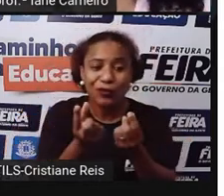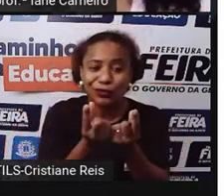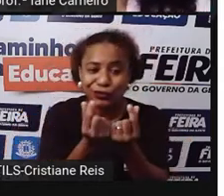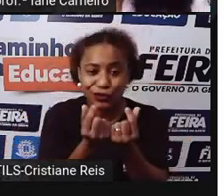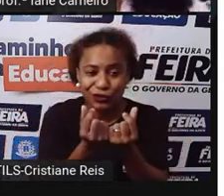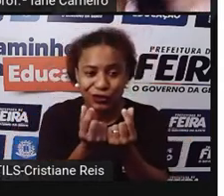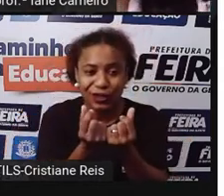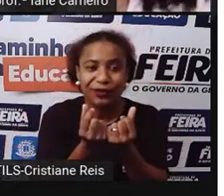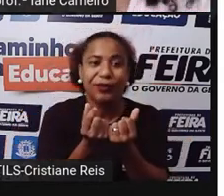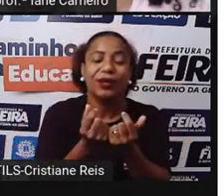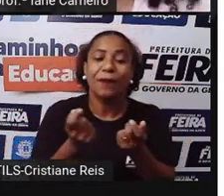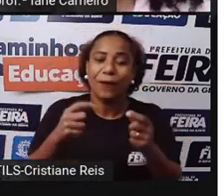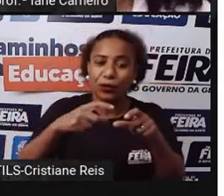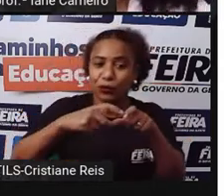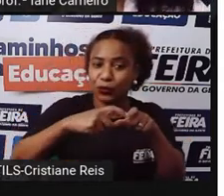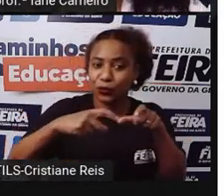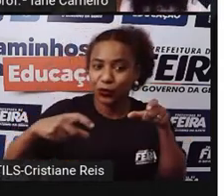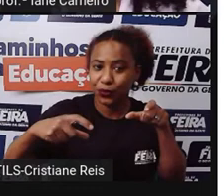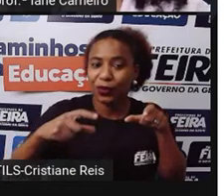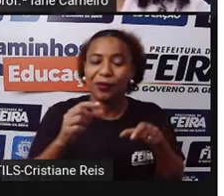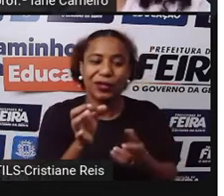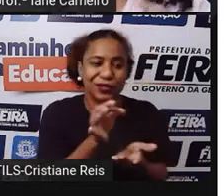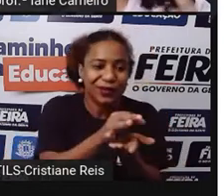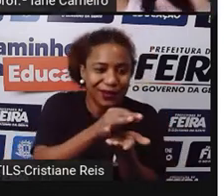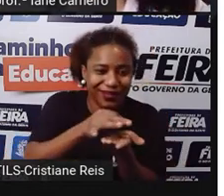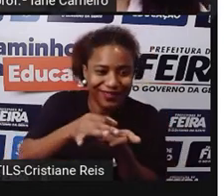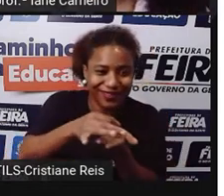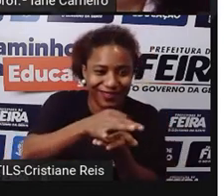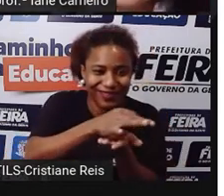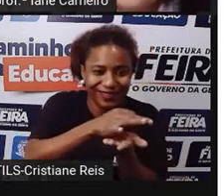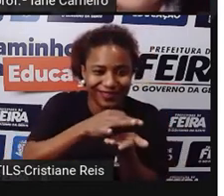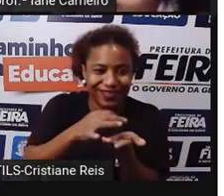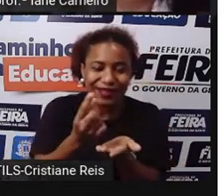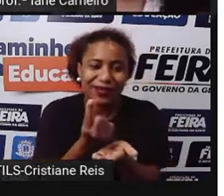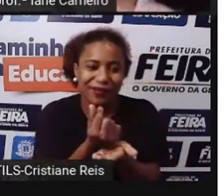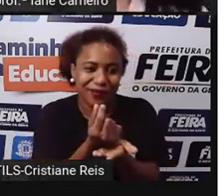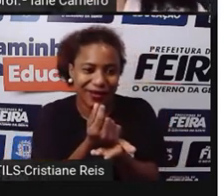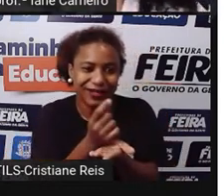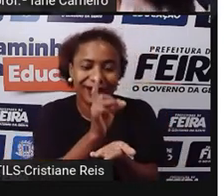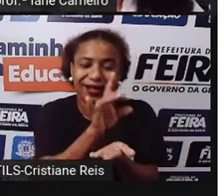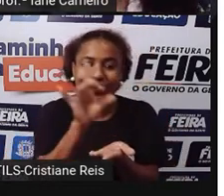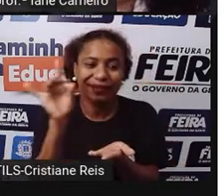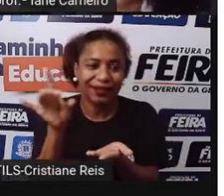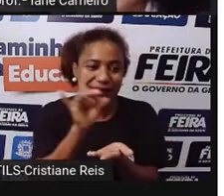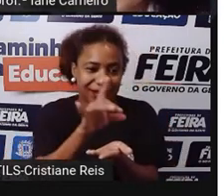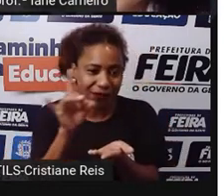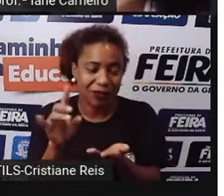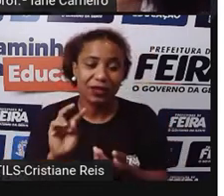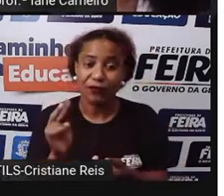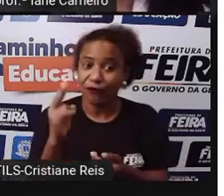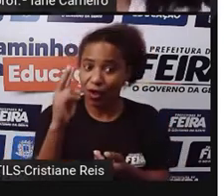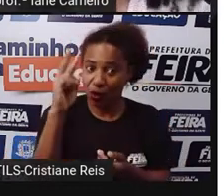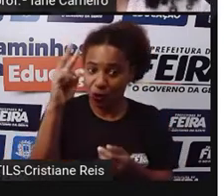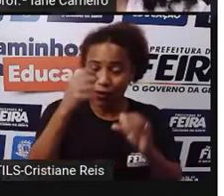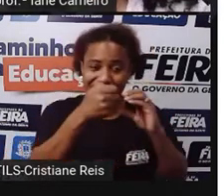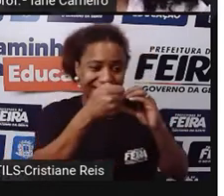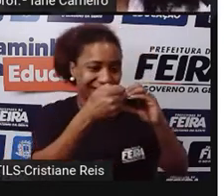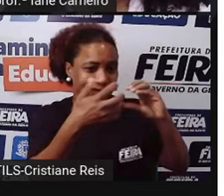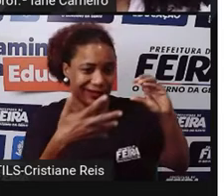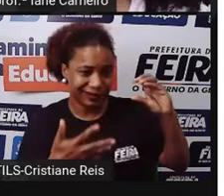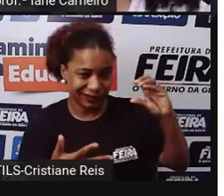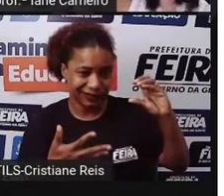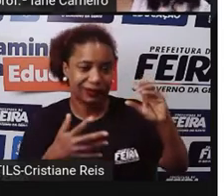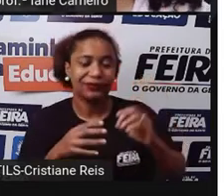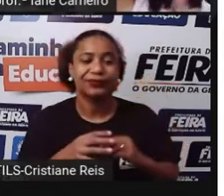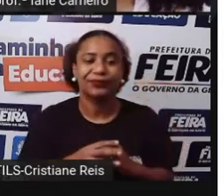divide em cédulas E em moedas E cada uma tem O seu valor Cada uma tem A sua característica E também